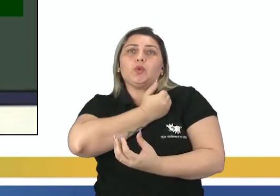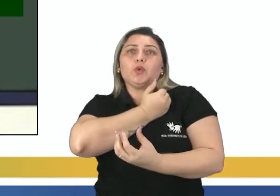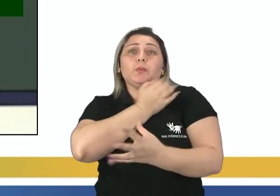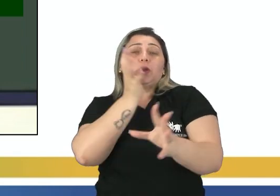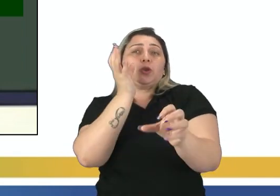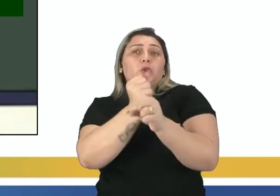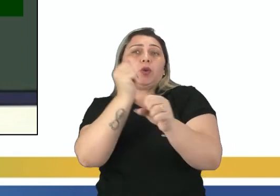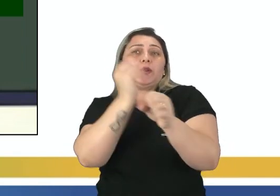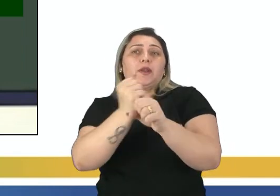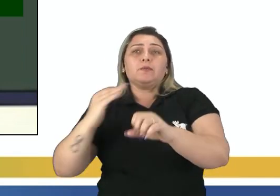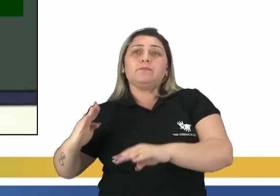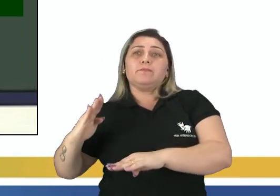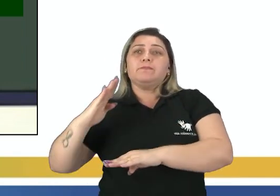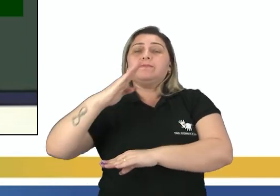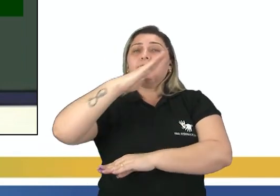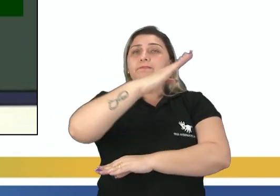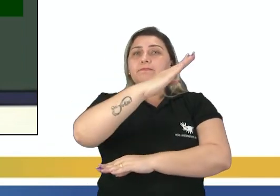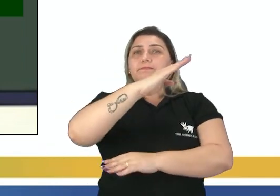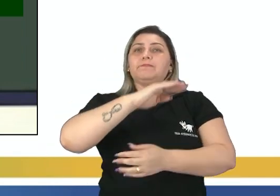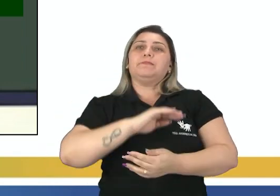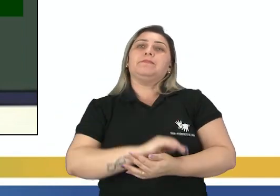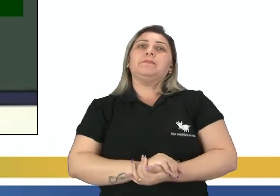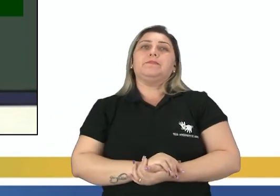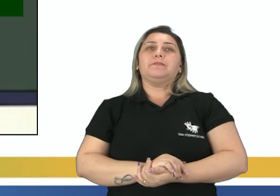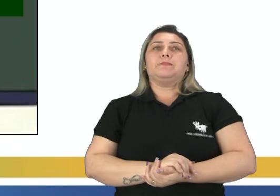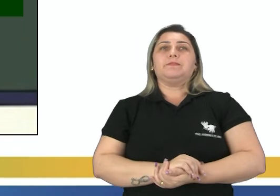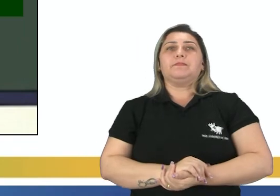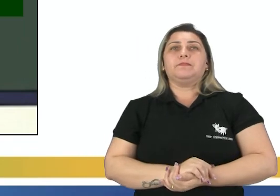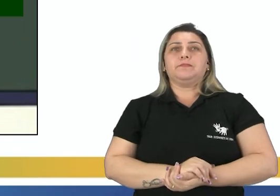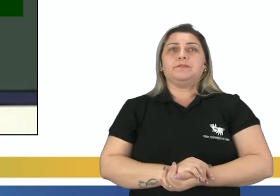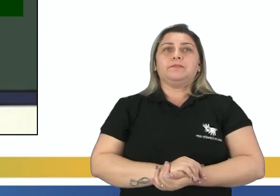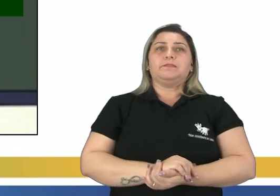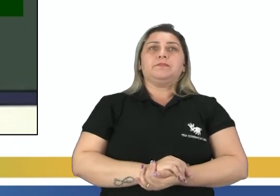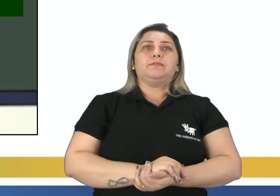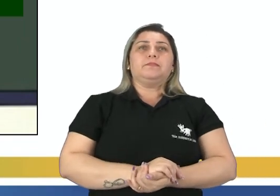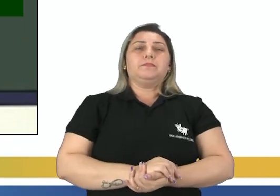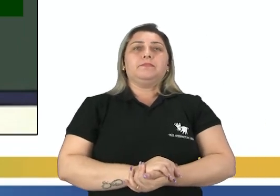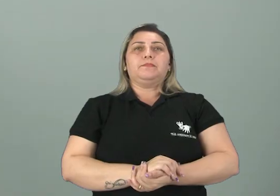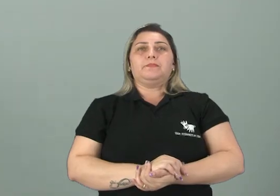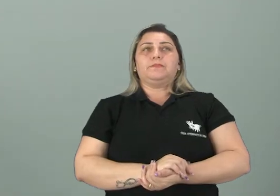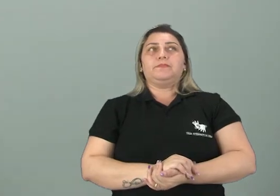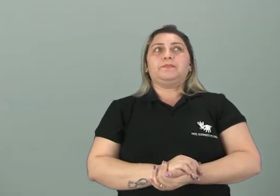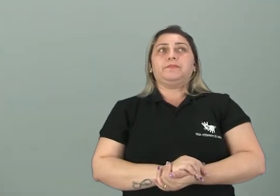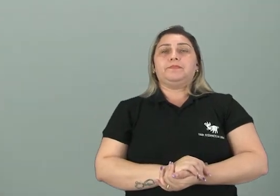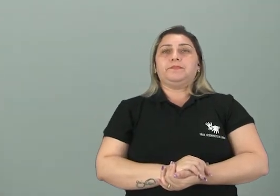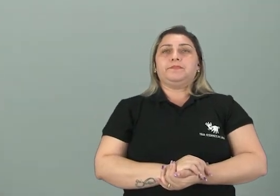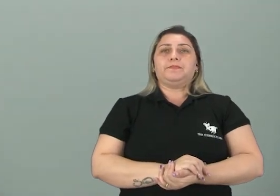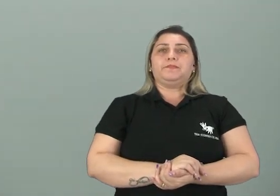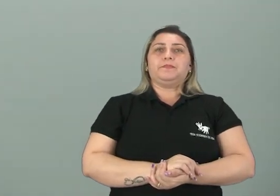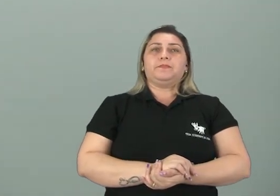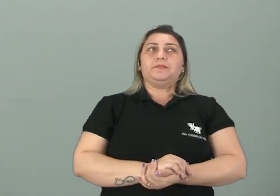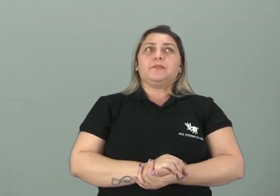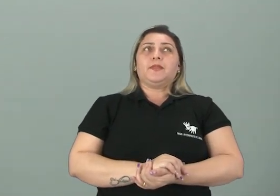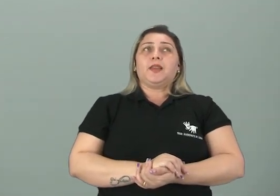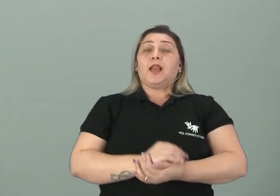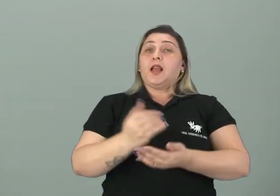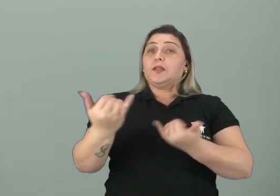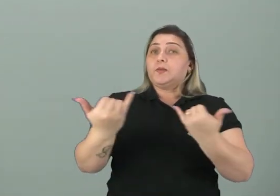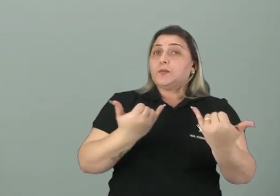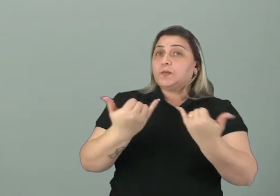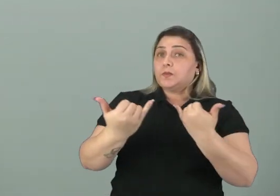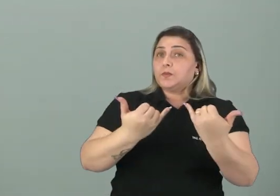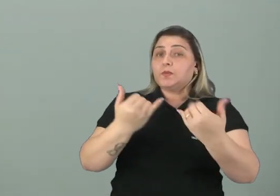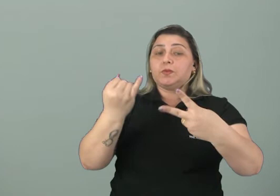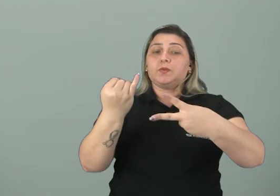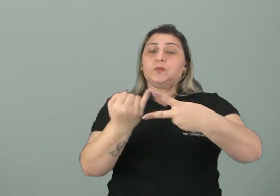assim como seu número total de diagonais. Então, essas informações